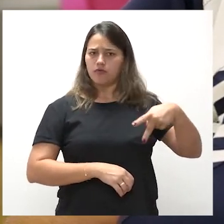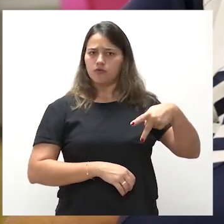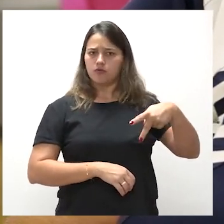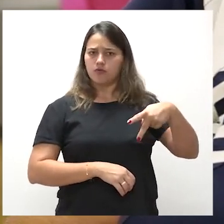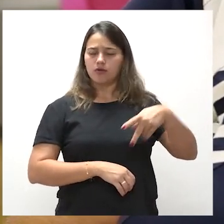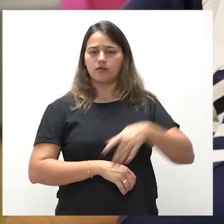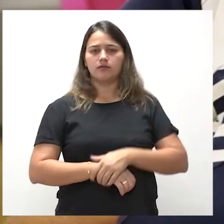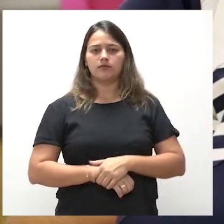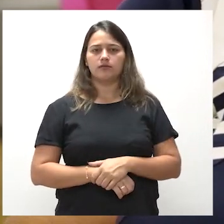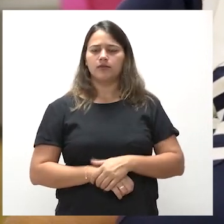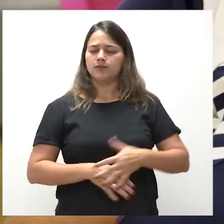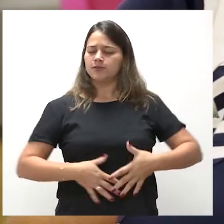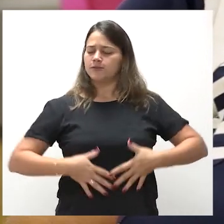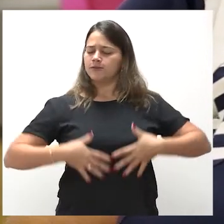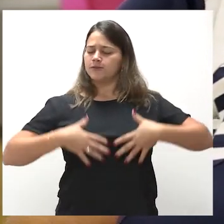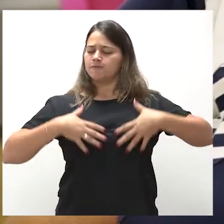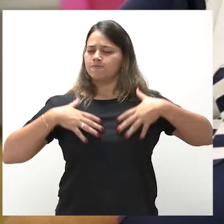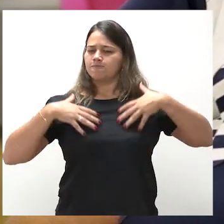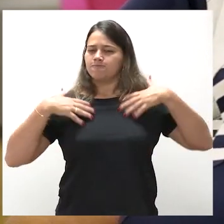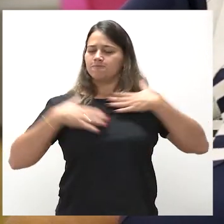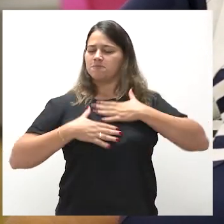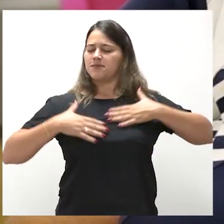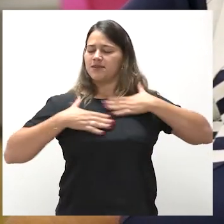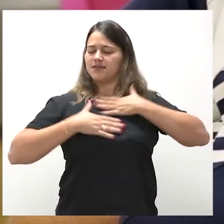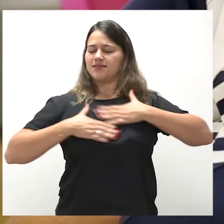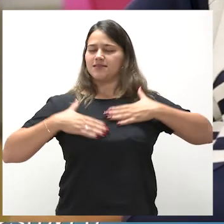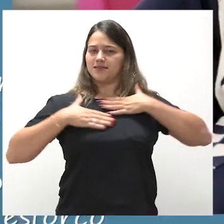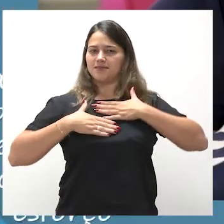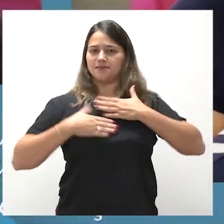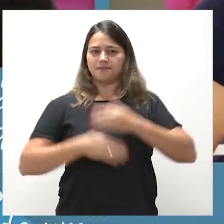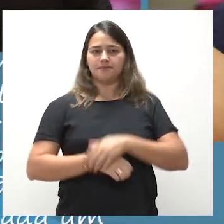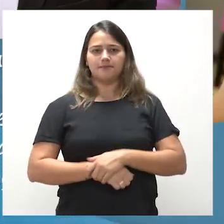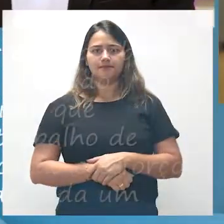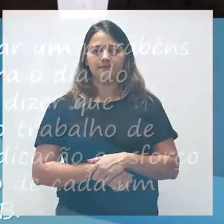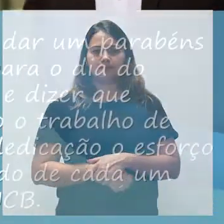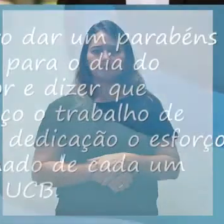professora com muito prazer.